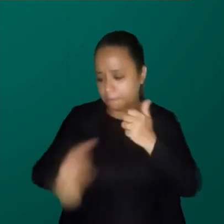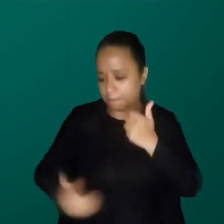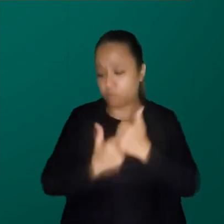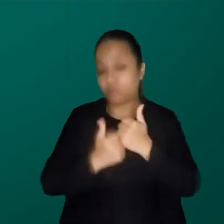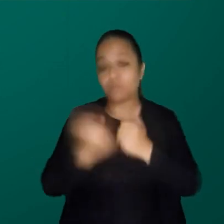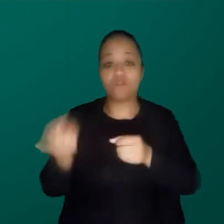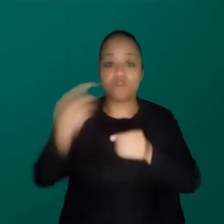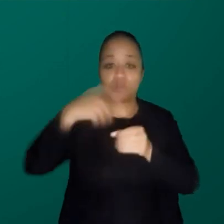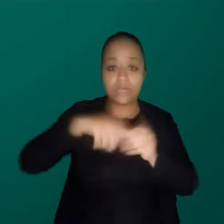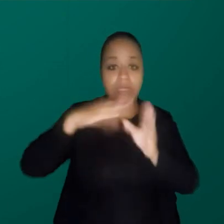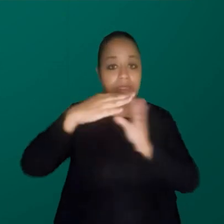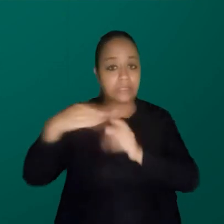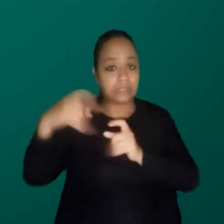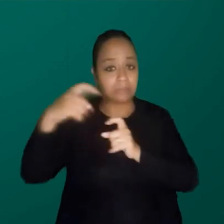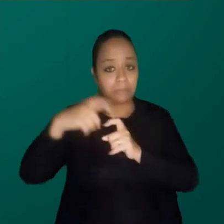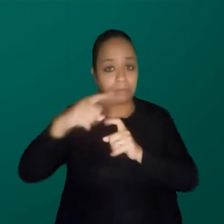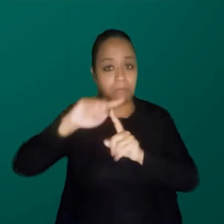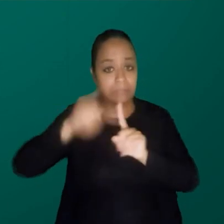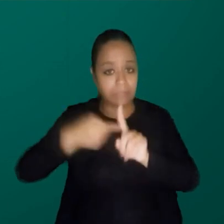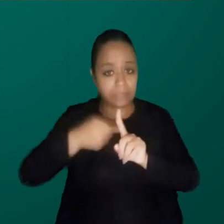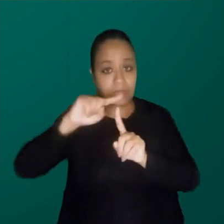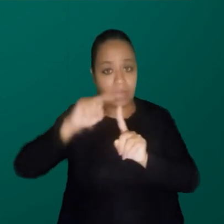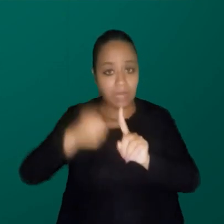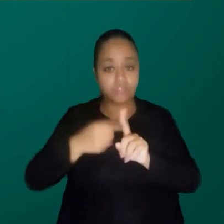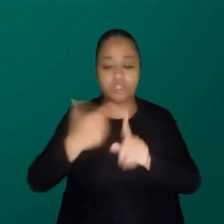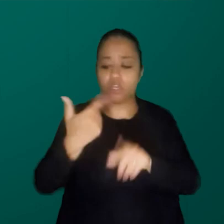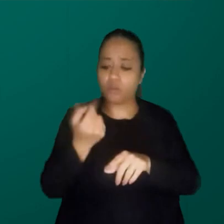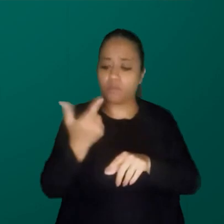Quando eu voltei da licença maternidade em 2020,